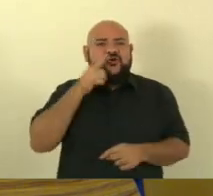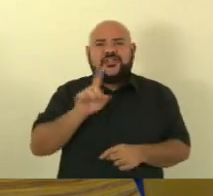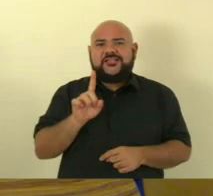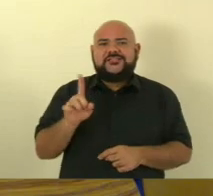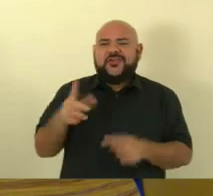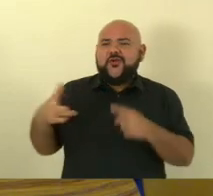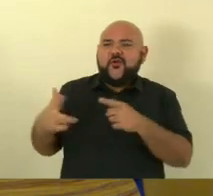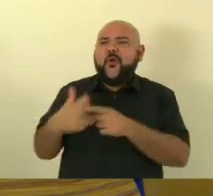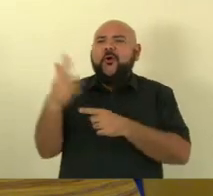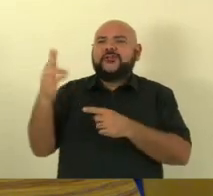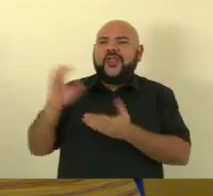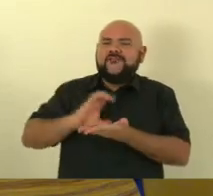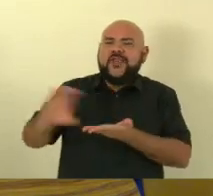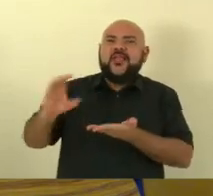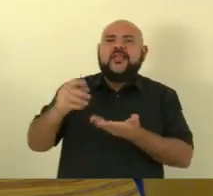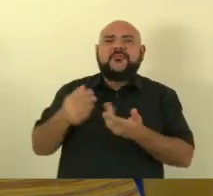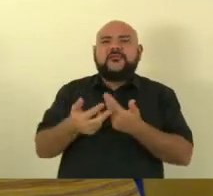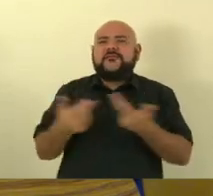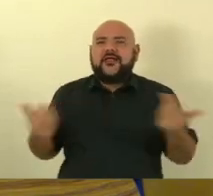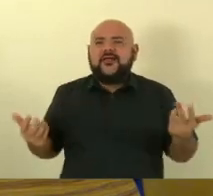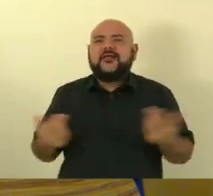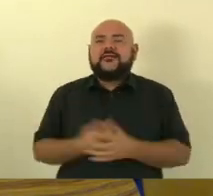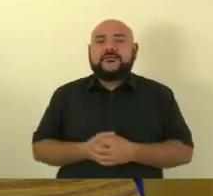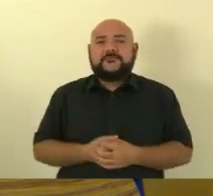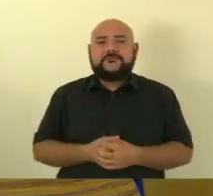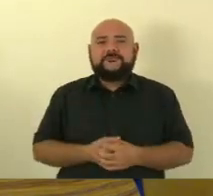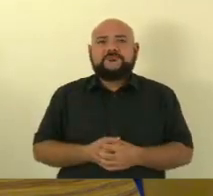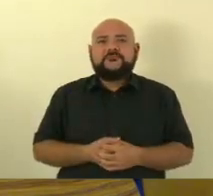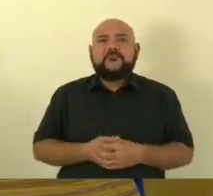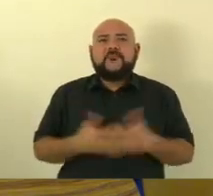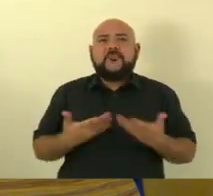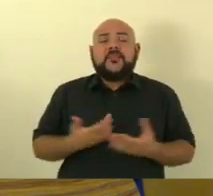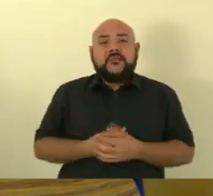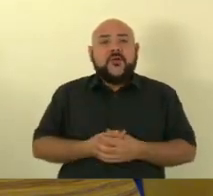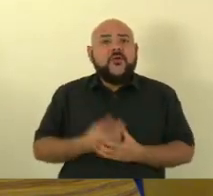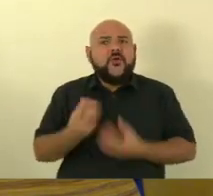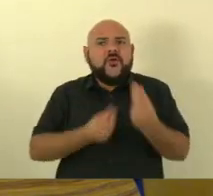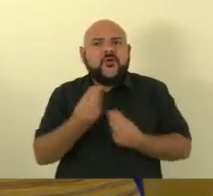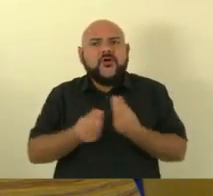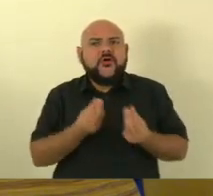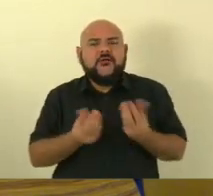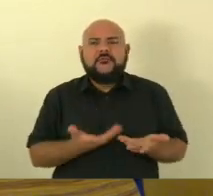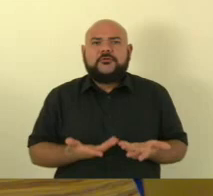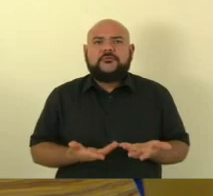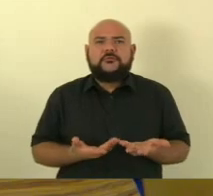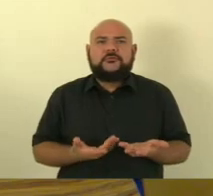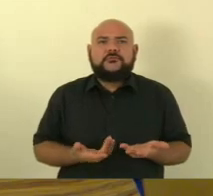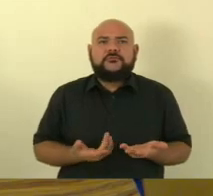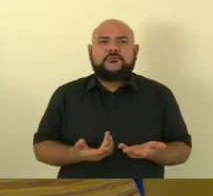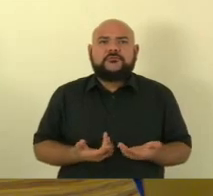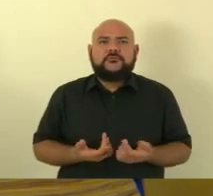cortar a boquinha emenda para os cãezinhos deles passa a imagem Fabiana